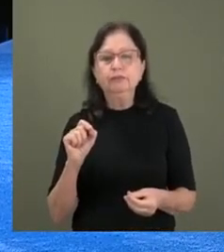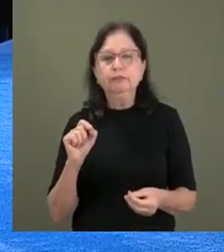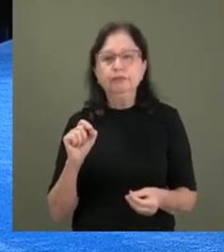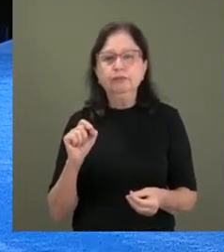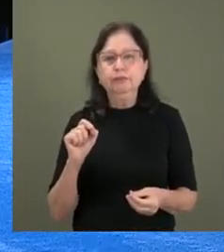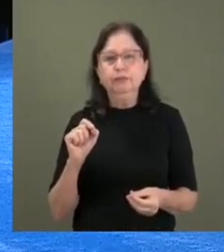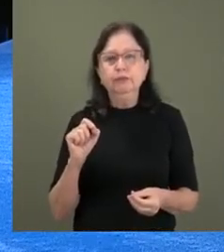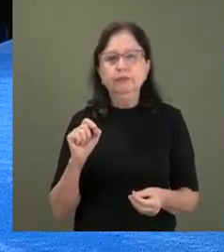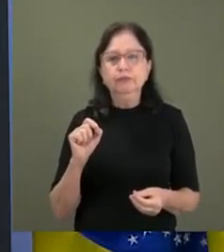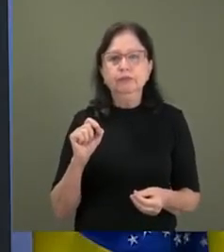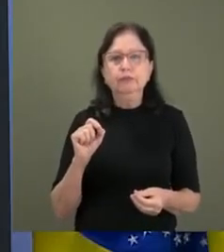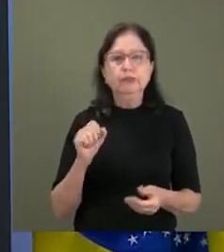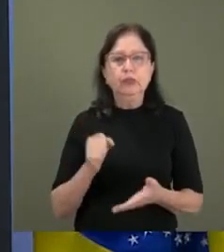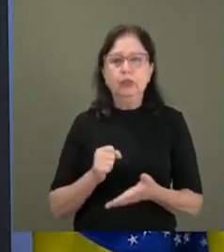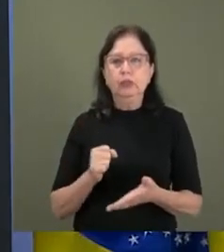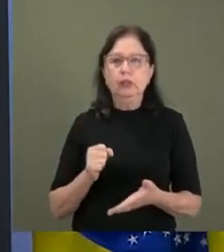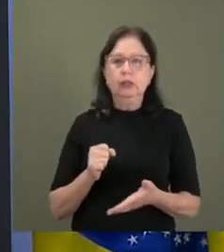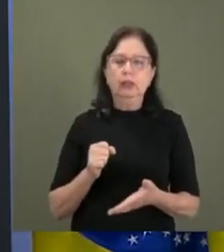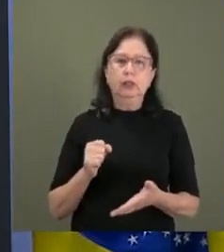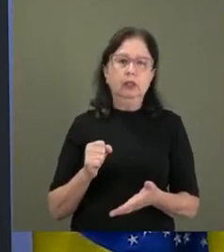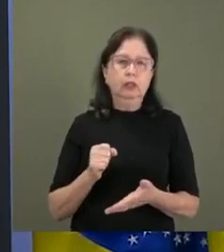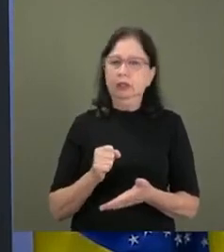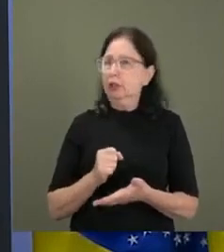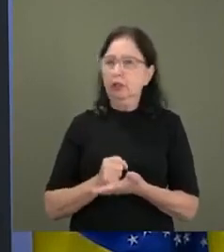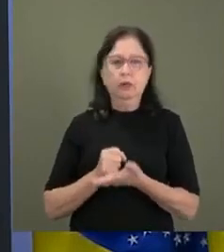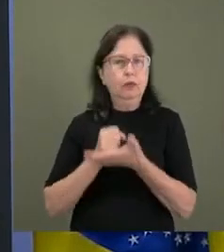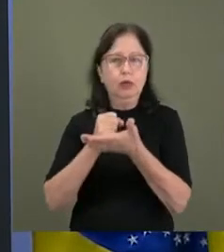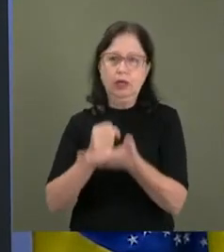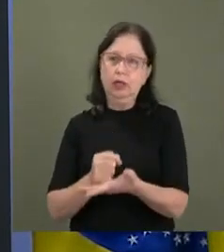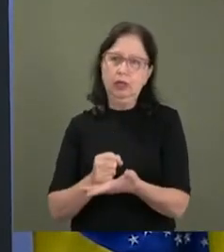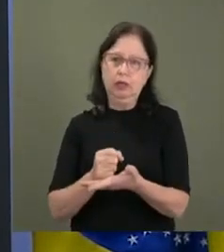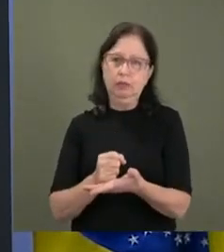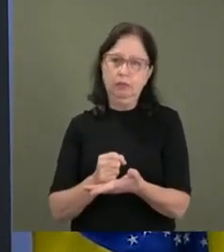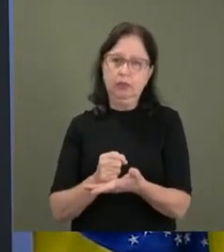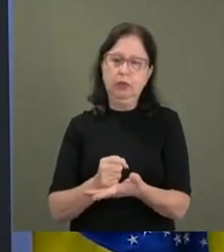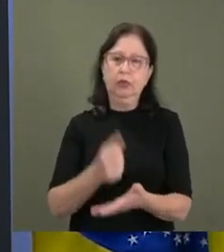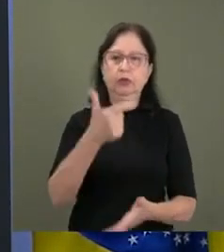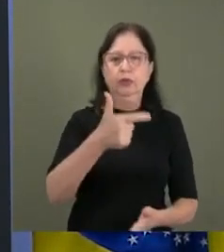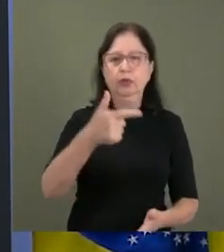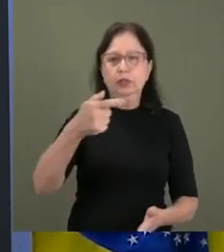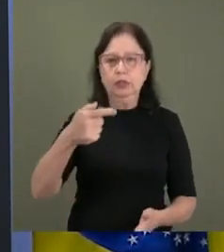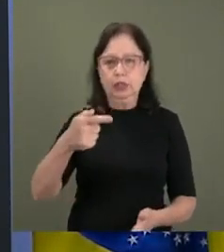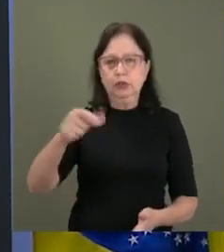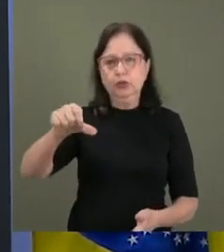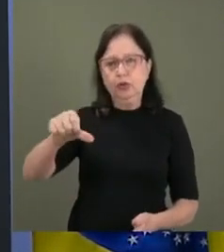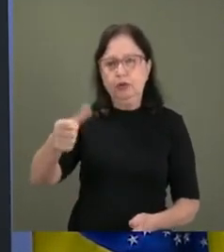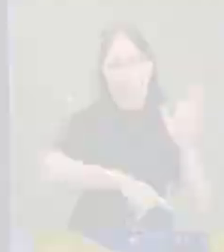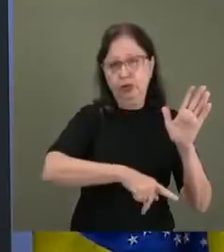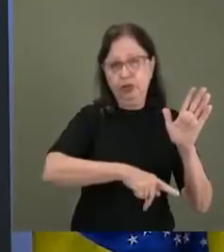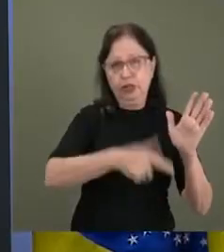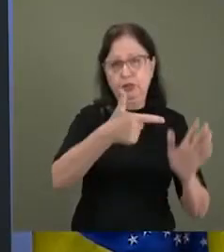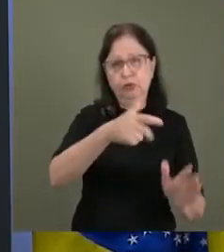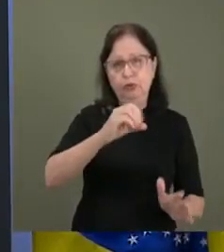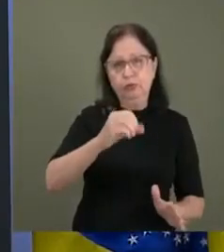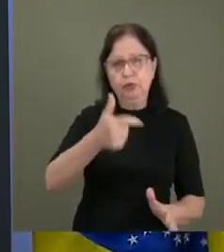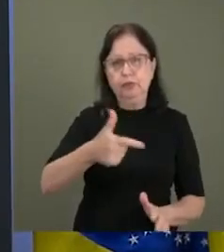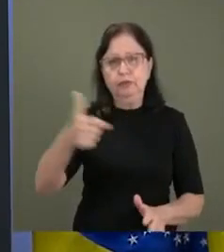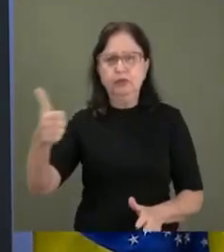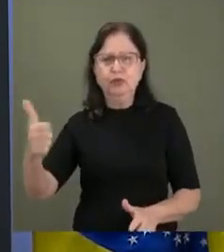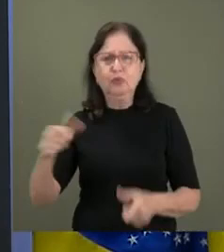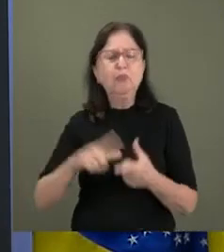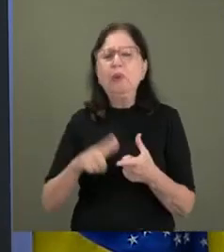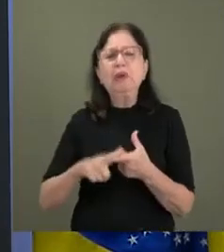apoiadora do projeto 2796 de 2021 no formato em que está. Há algo de